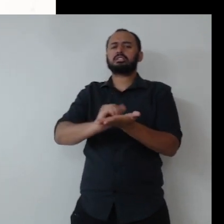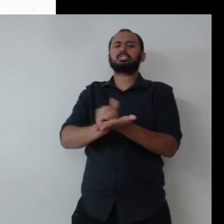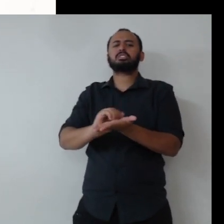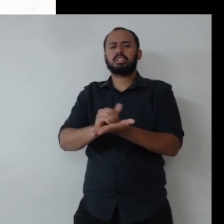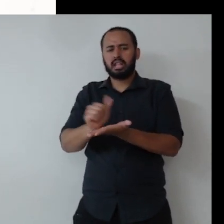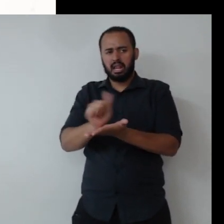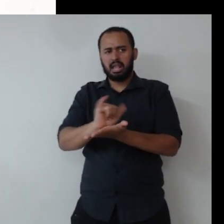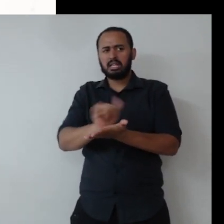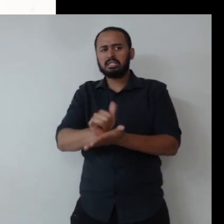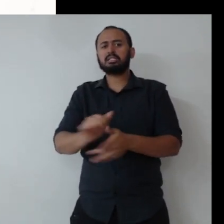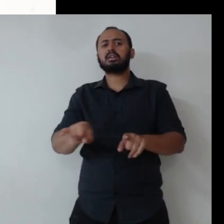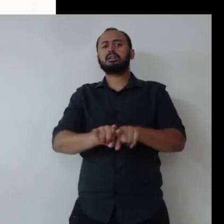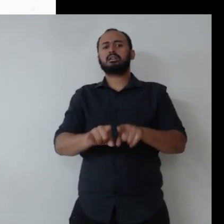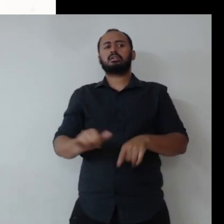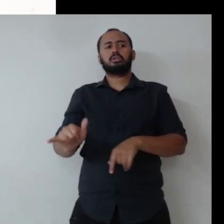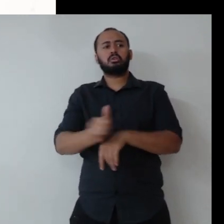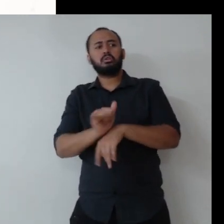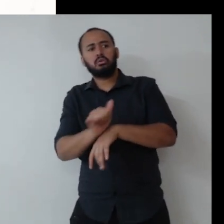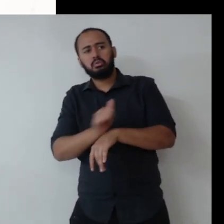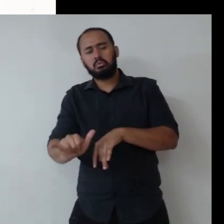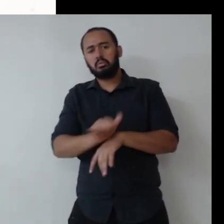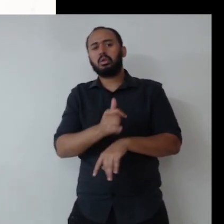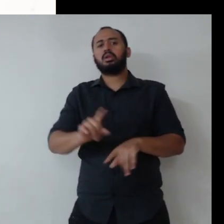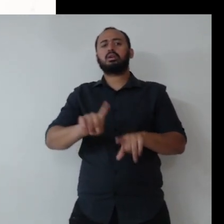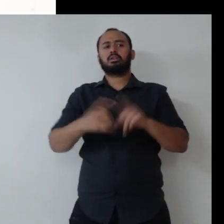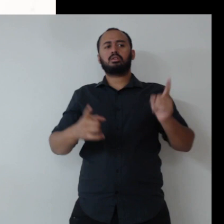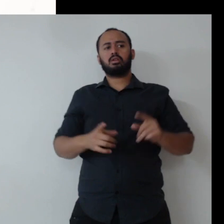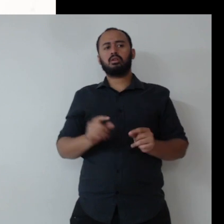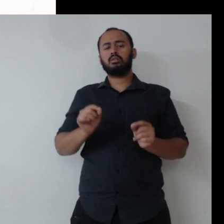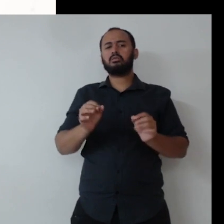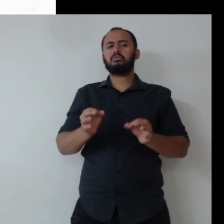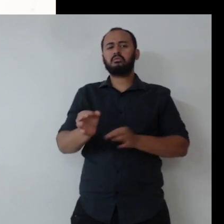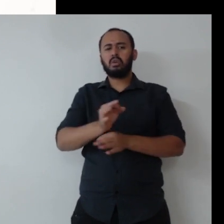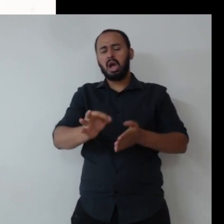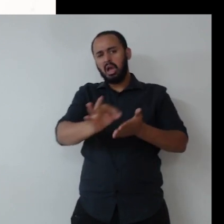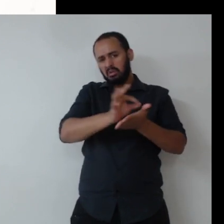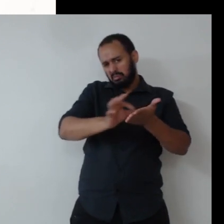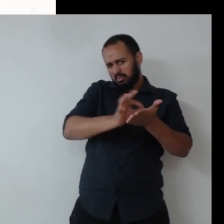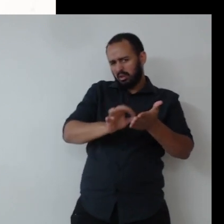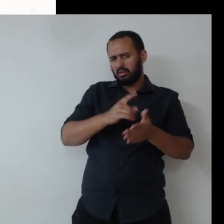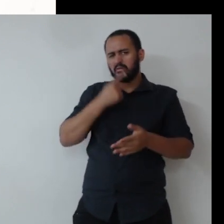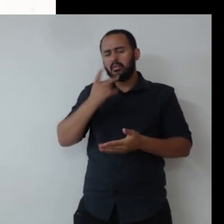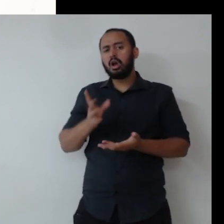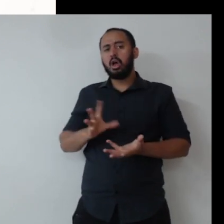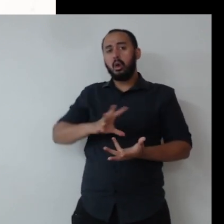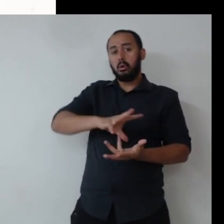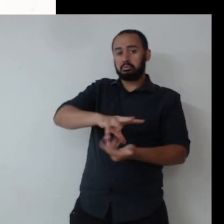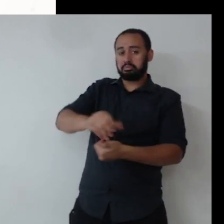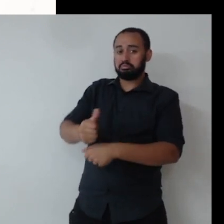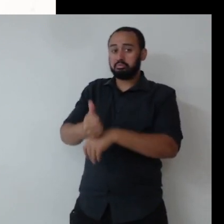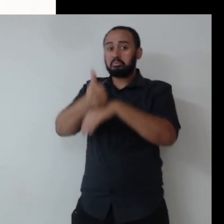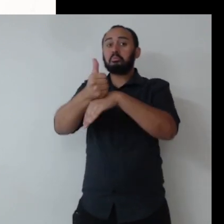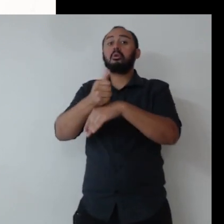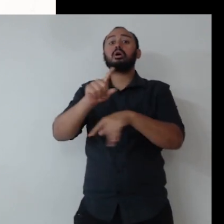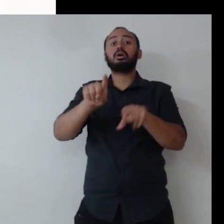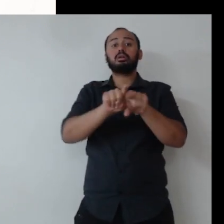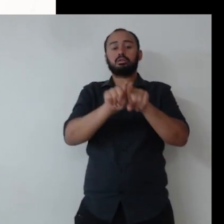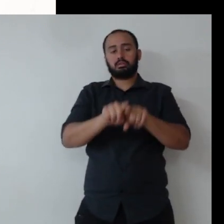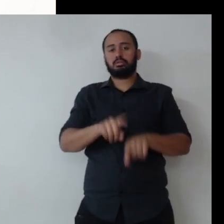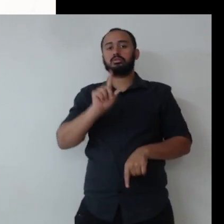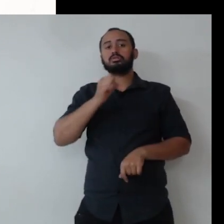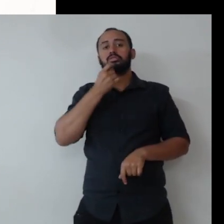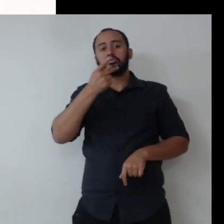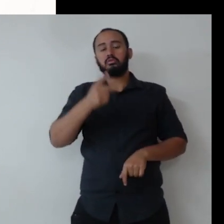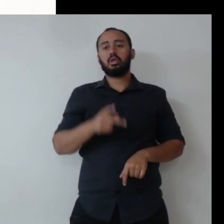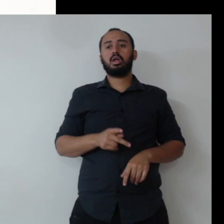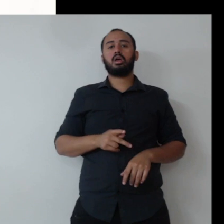na política de governança. Quando vai desenhar uma política de governança, fala sobre sustentabilidade, porque se você vai falar de política